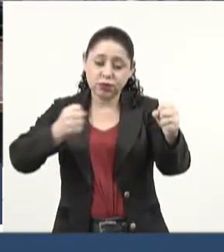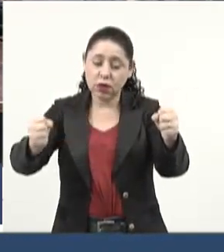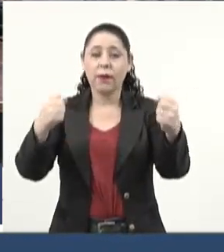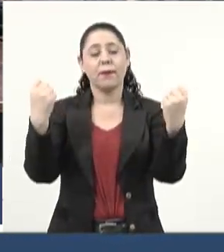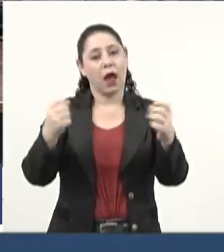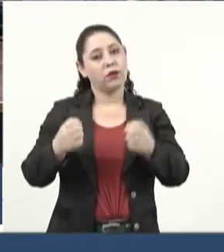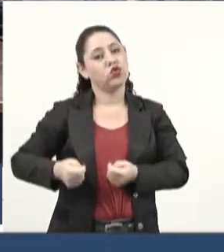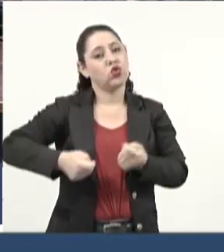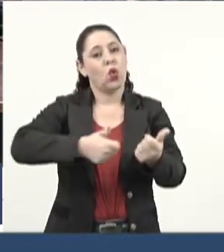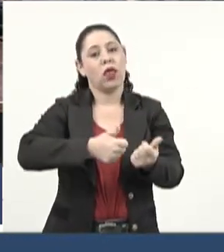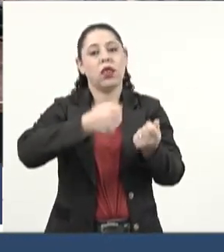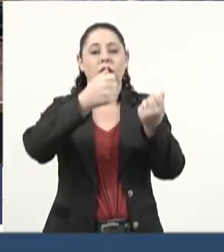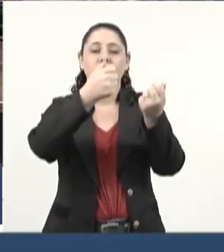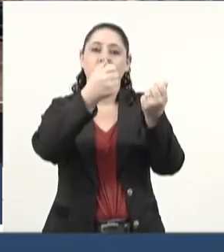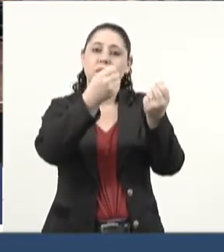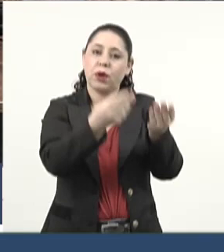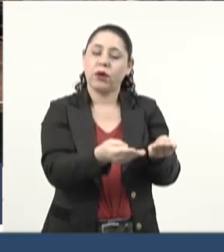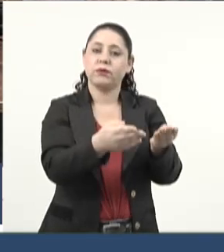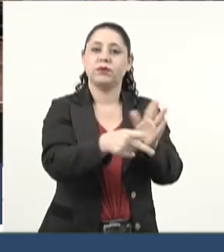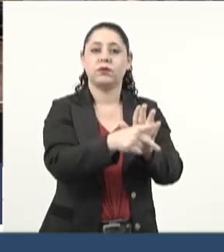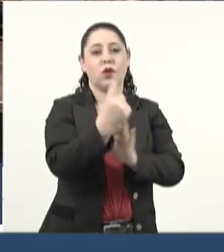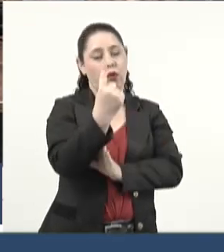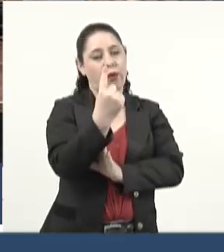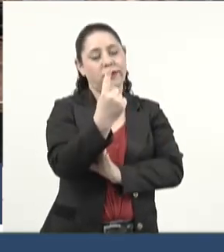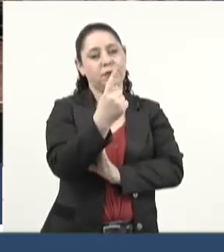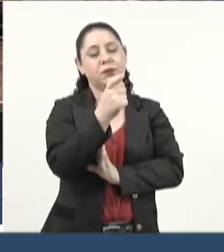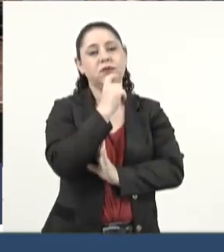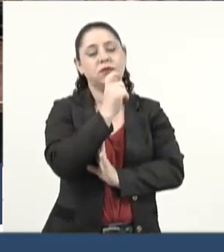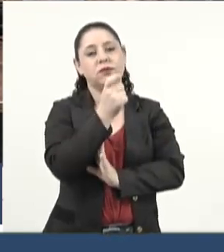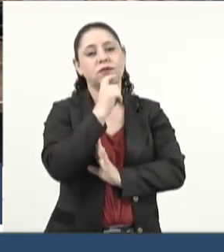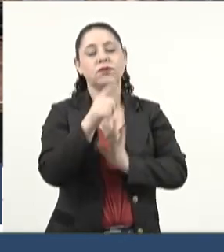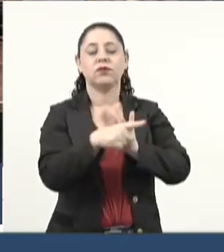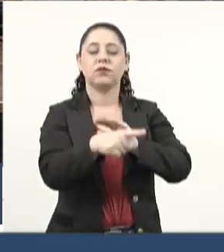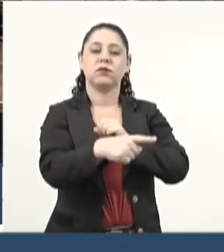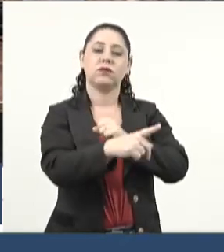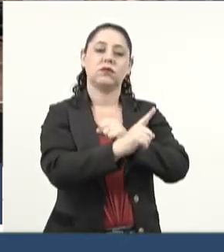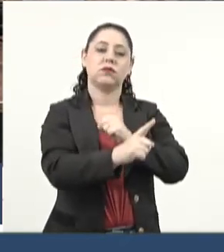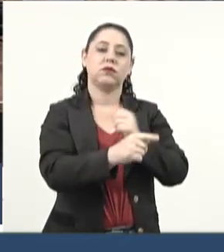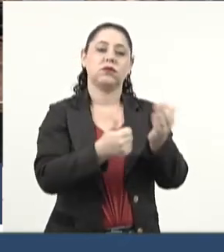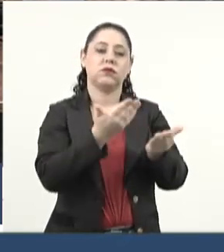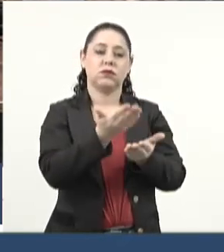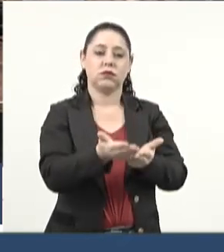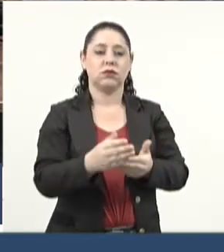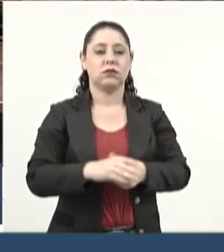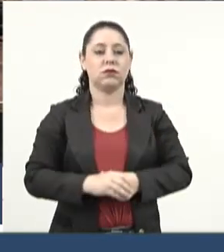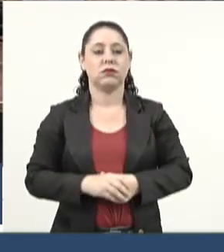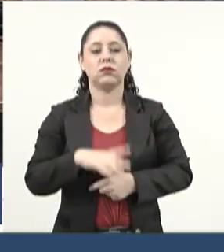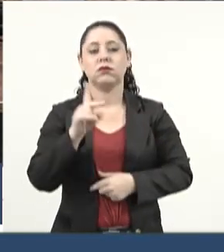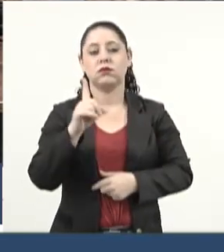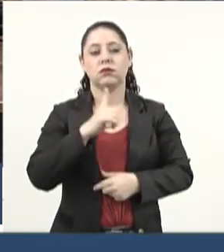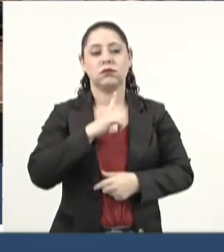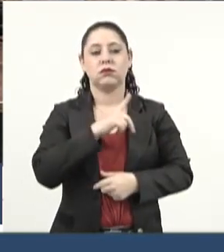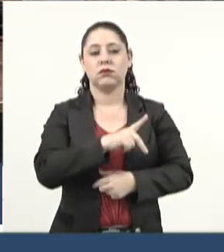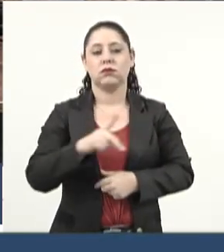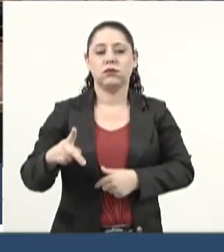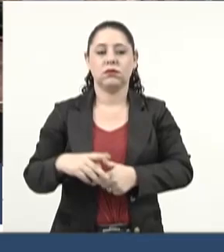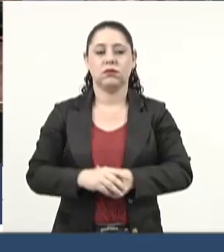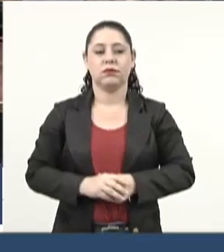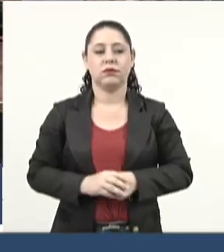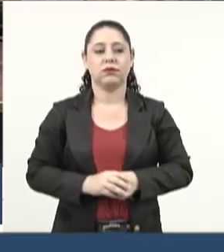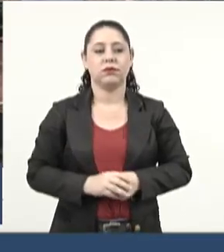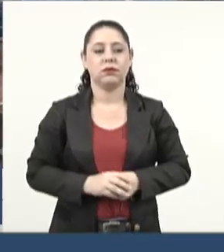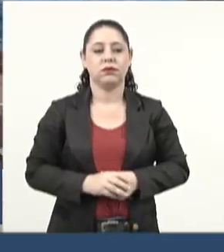a disponibilização de um refrigerador para atendê-los. Era o que tinha, senhor presidente? Obrigado.